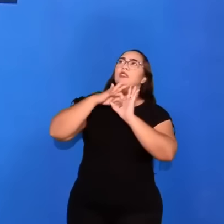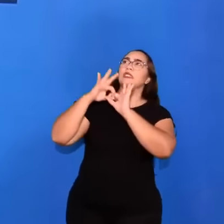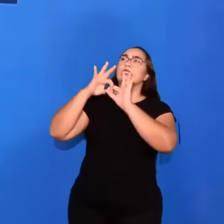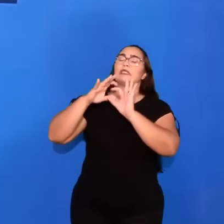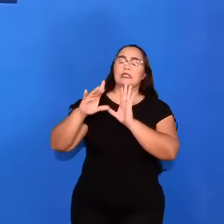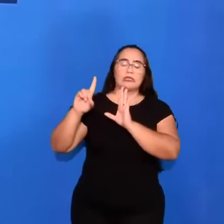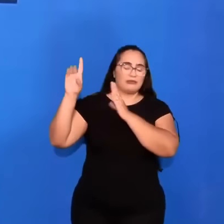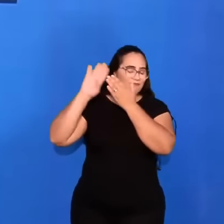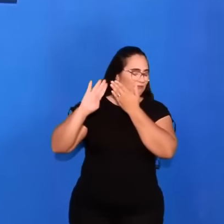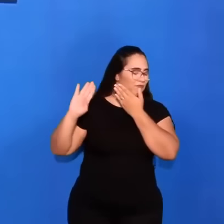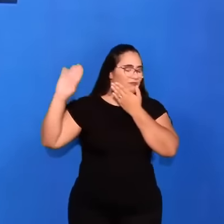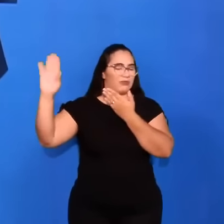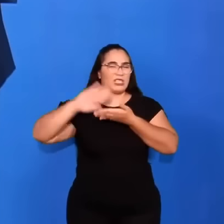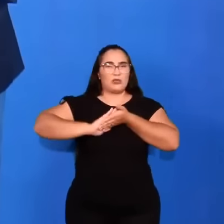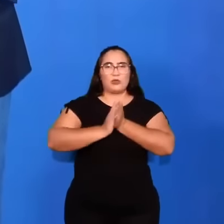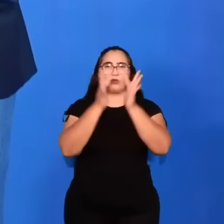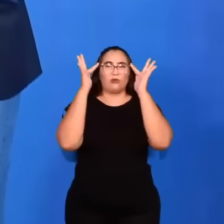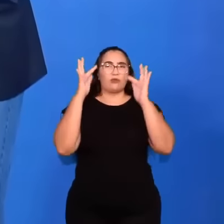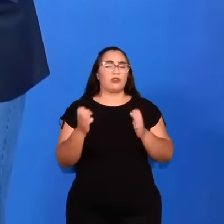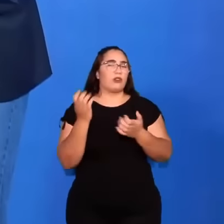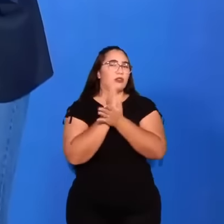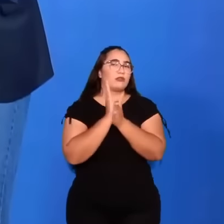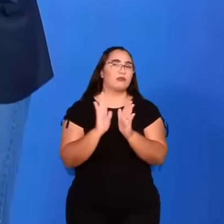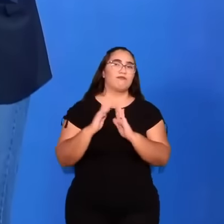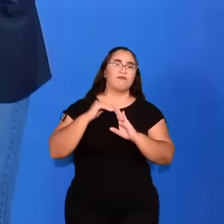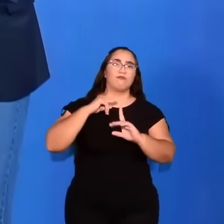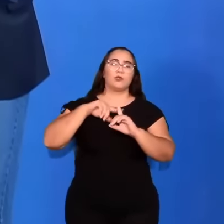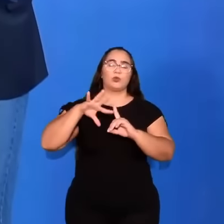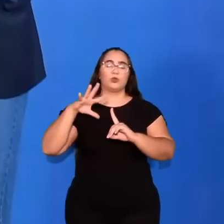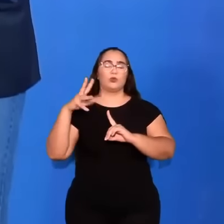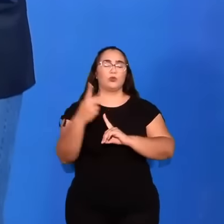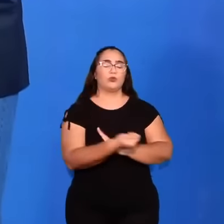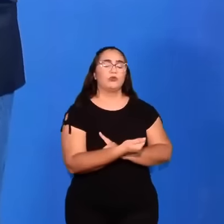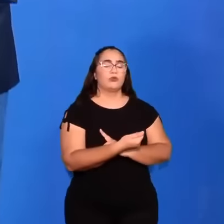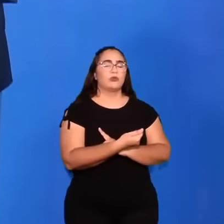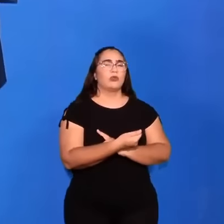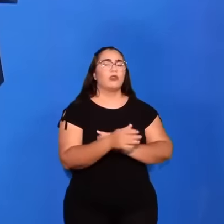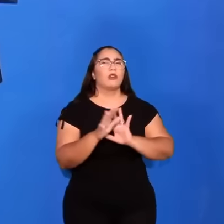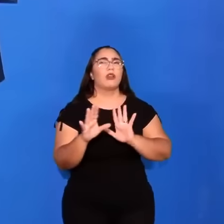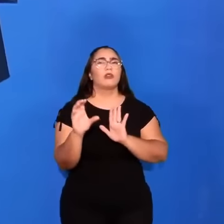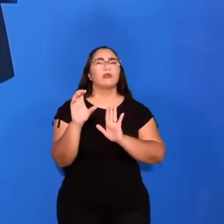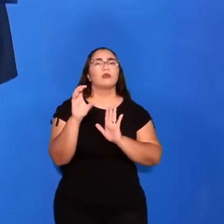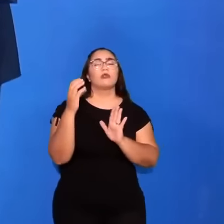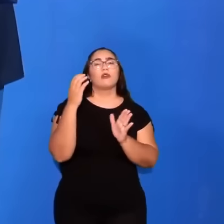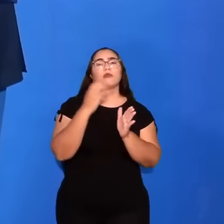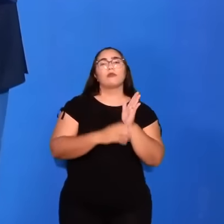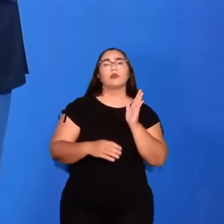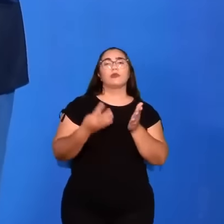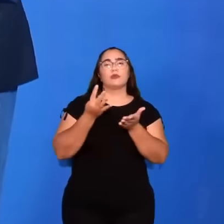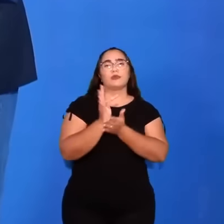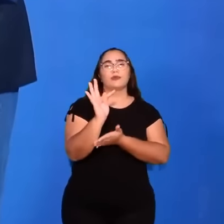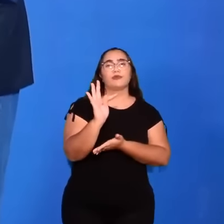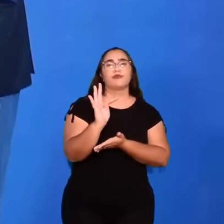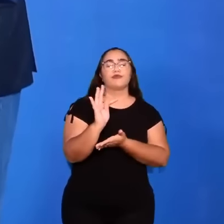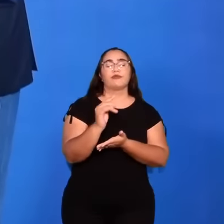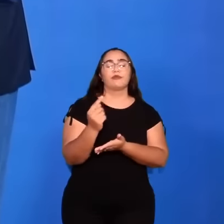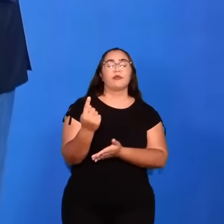destrói nossa fé. Acaba com a igreja. E nesse capítulo aqui de Tessalonicenses.